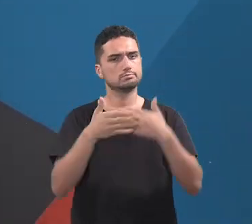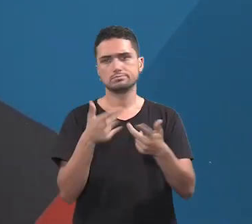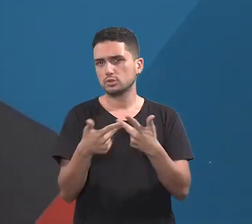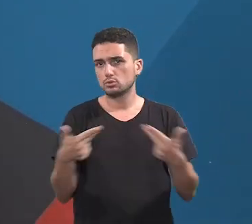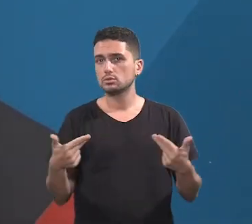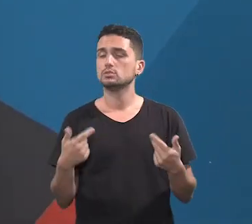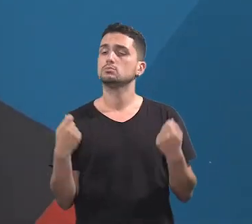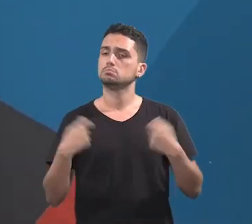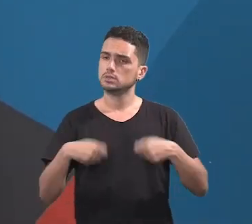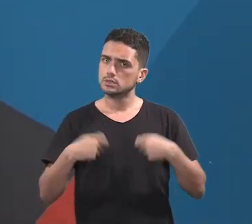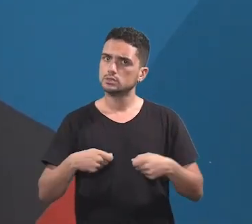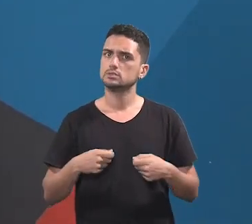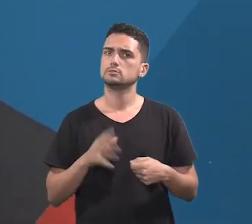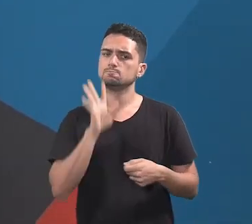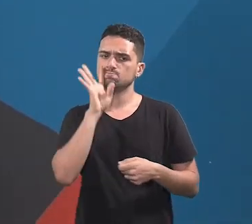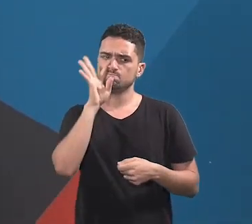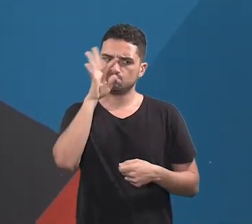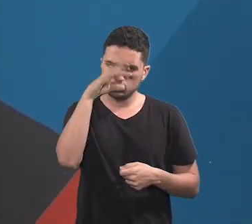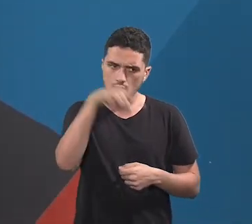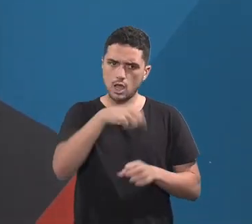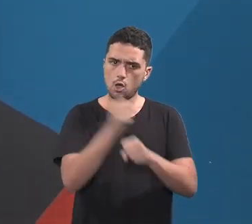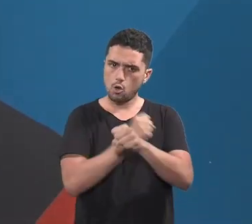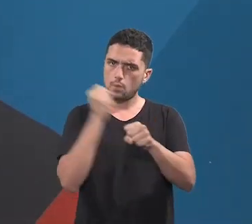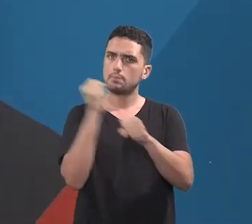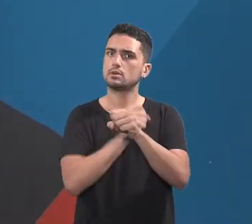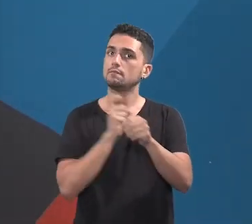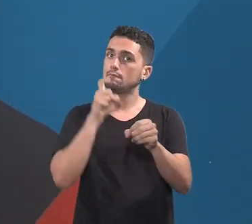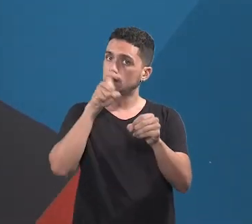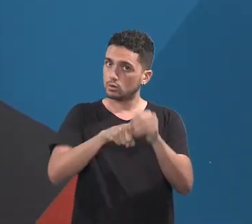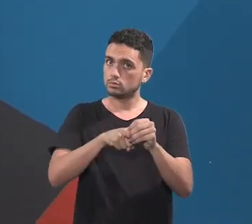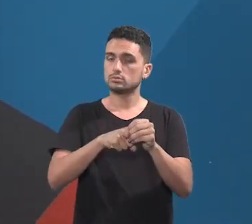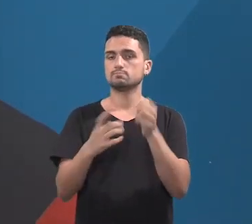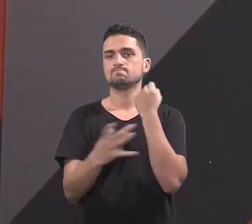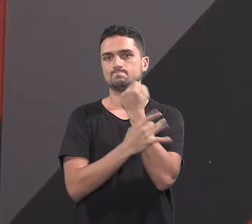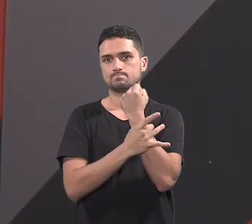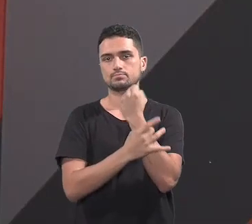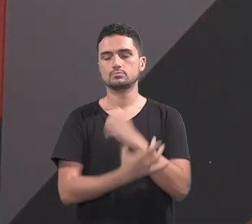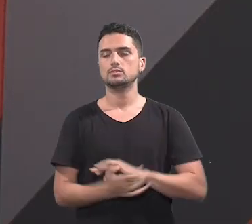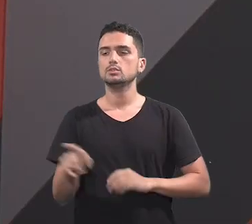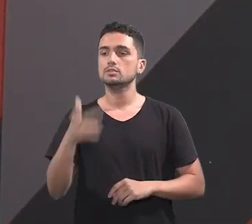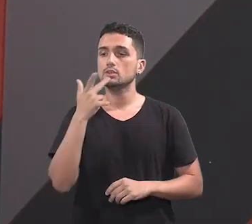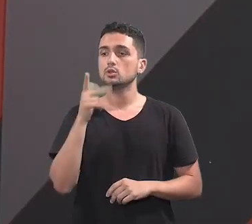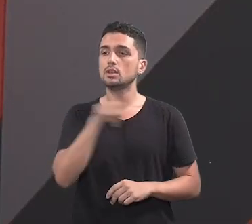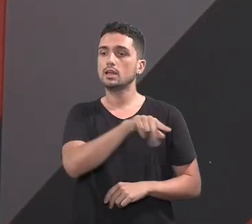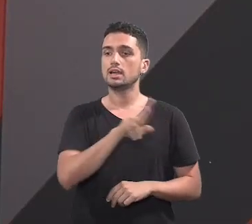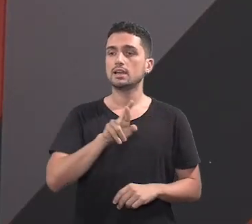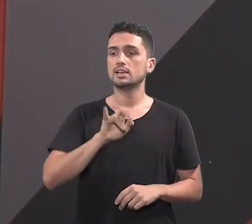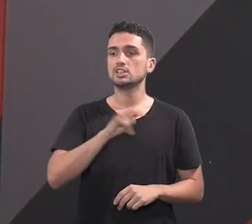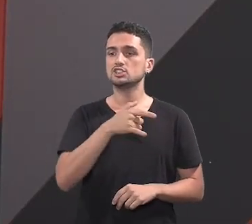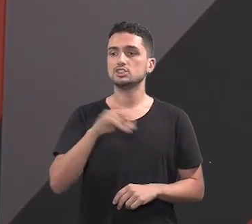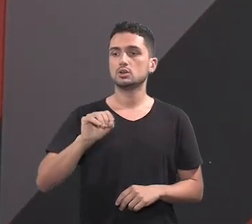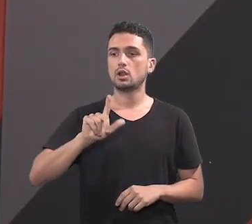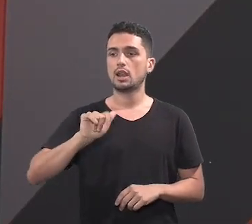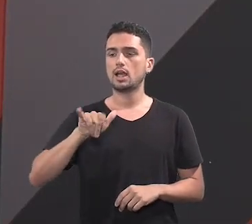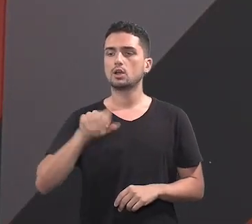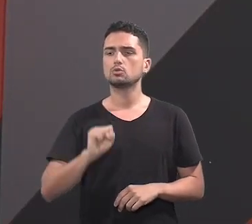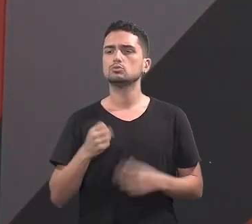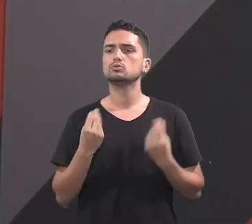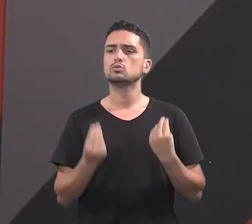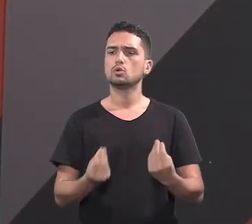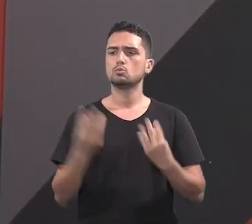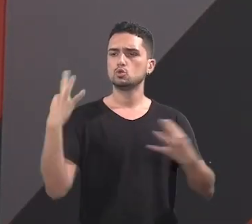Então é preciso que a gente pegue pesado naquilo ali para que a gente possa restabelecer aquela obra ali. O senhor falou da questão da região dos lagos, né, deputado?